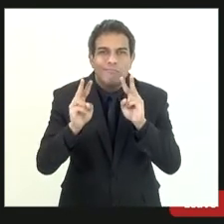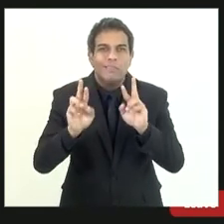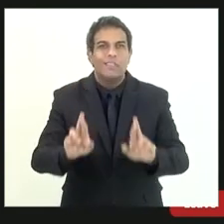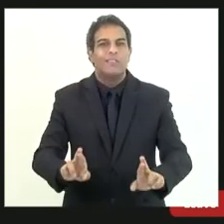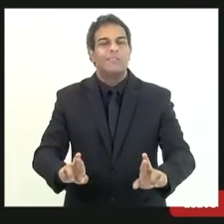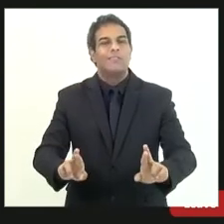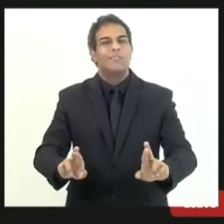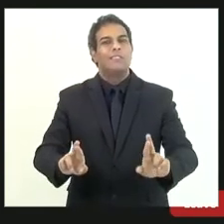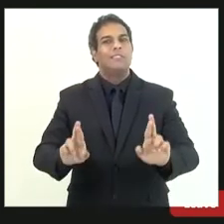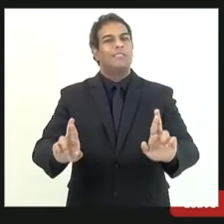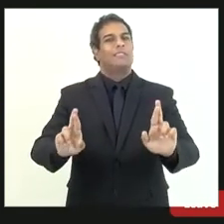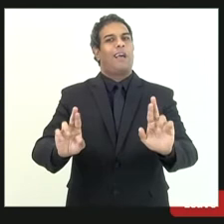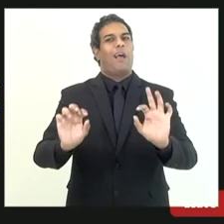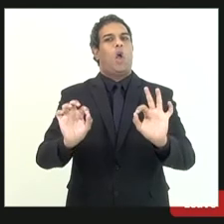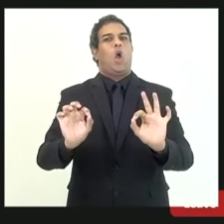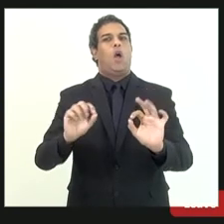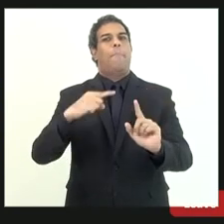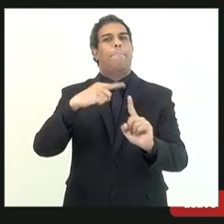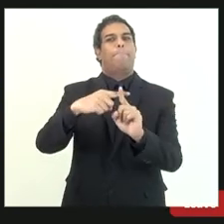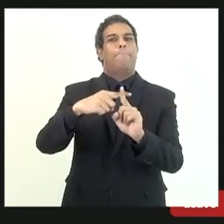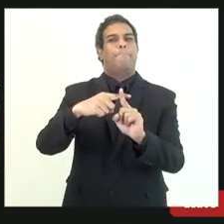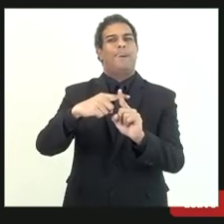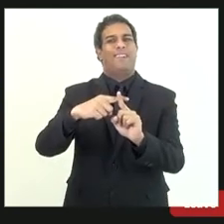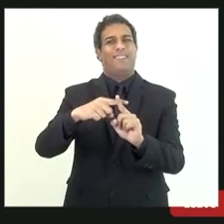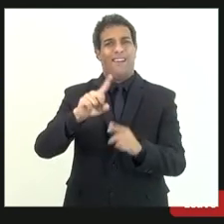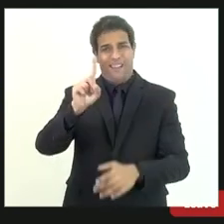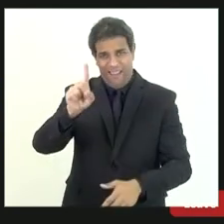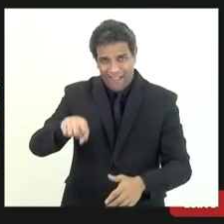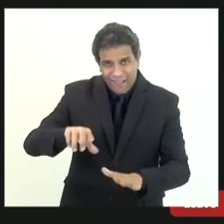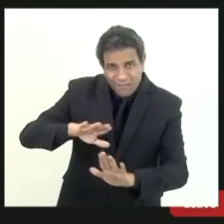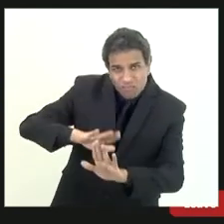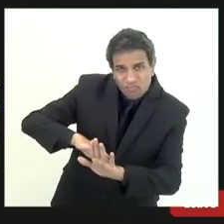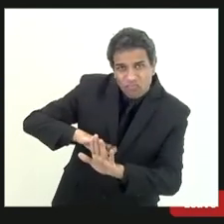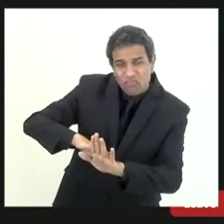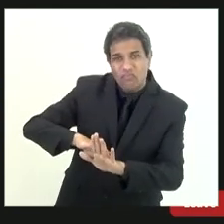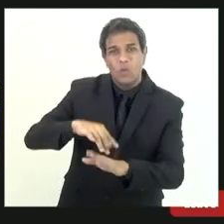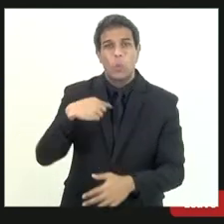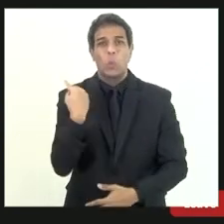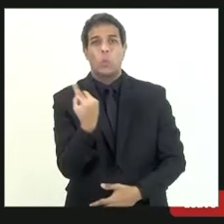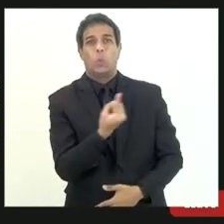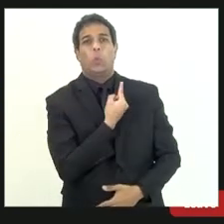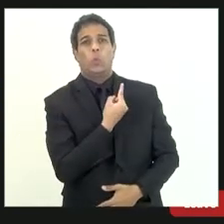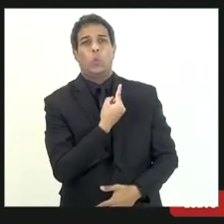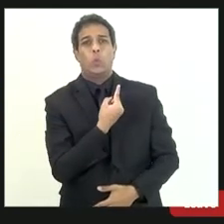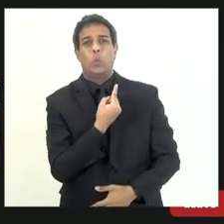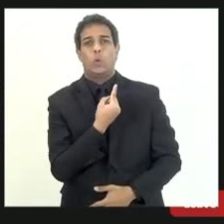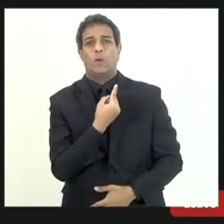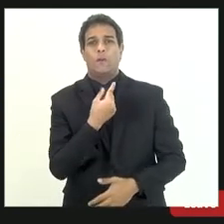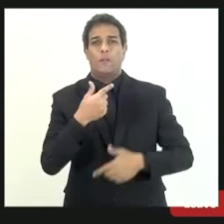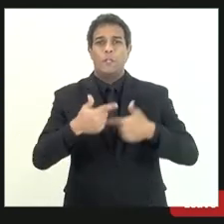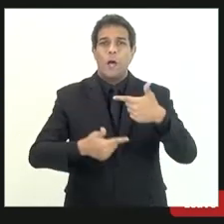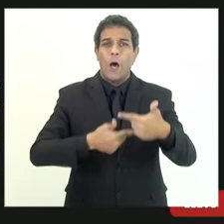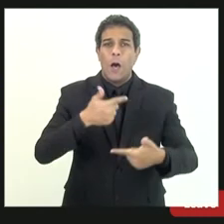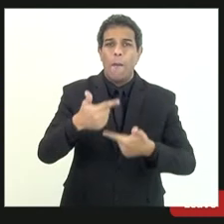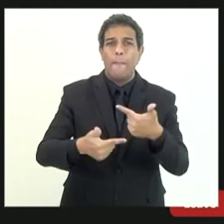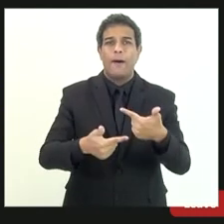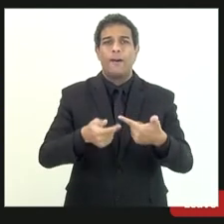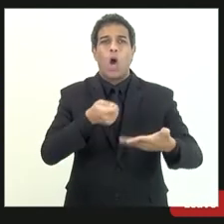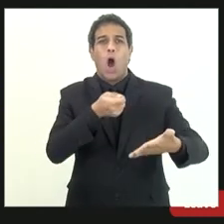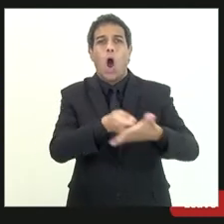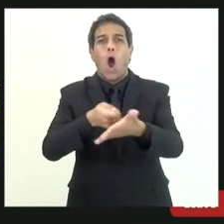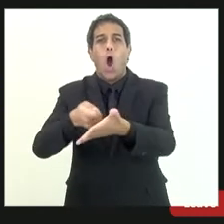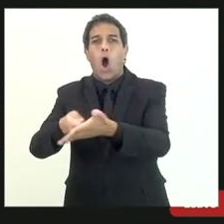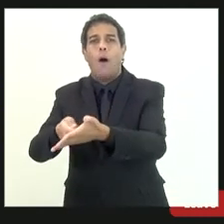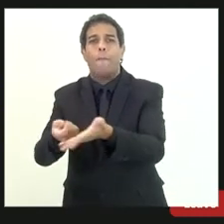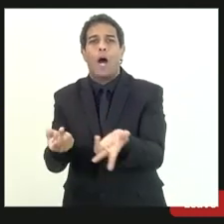otimista o que não significa que nós não iremos trabalhar a cobrança de todos os valores